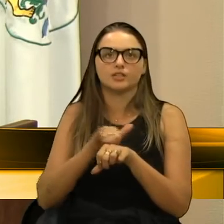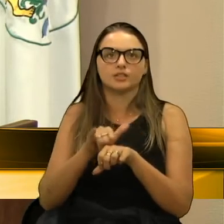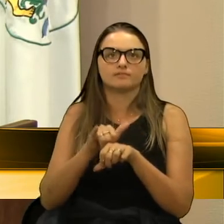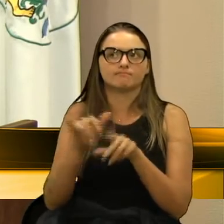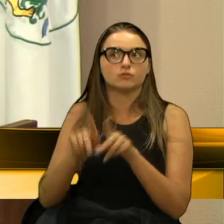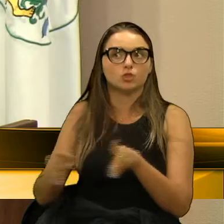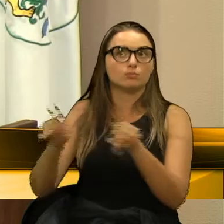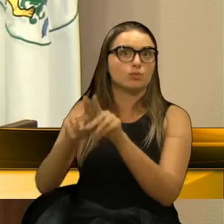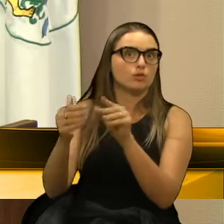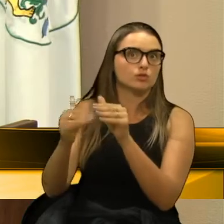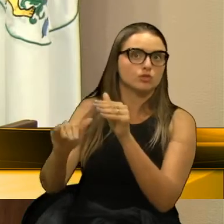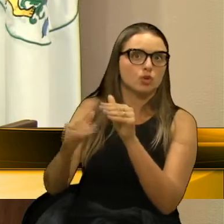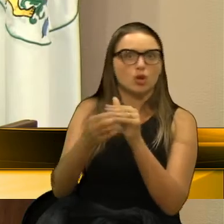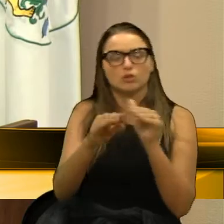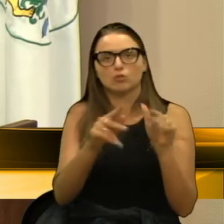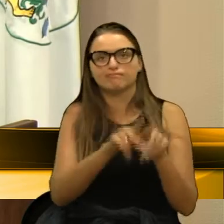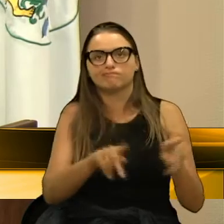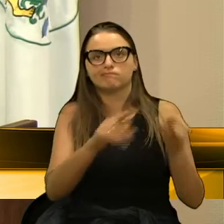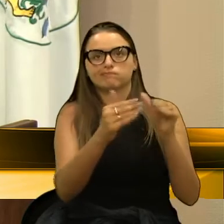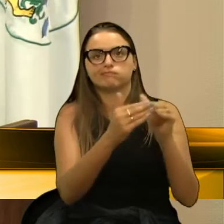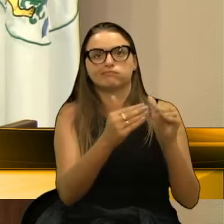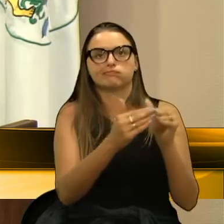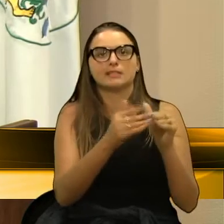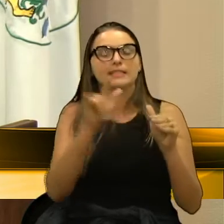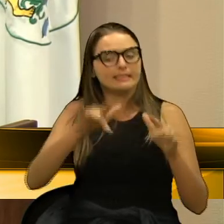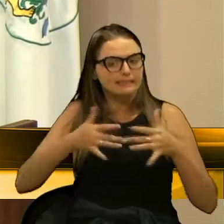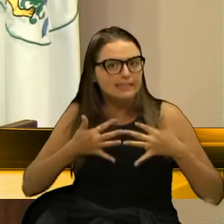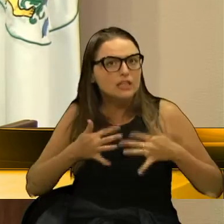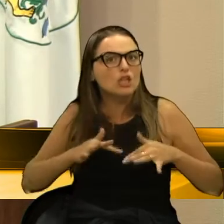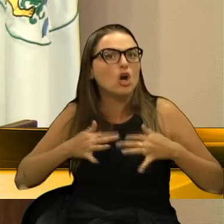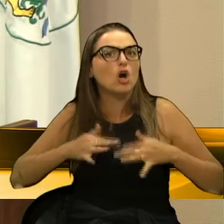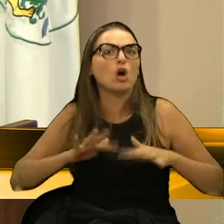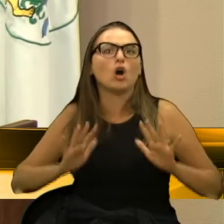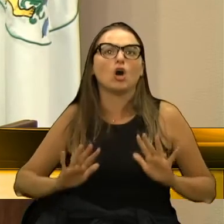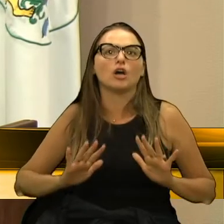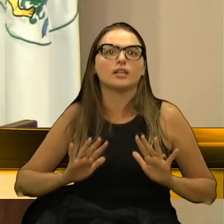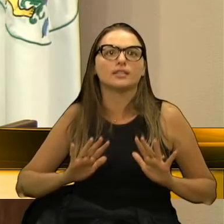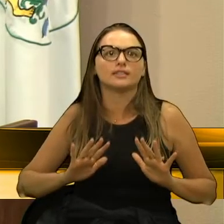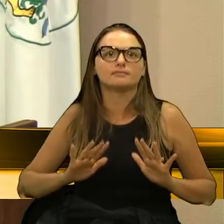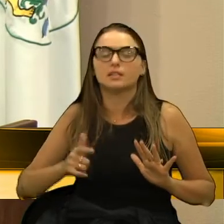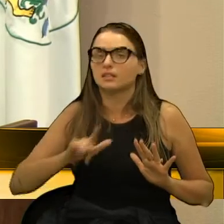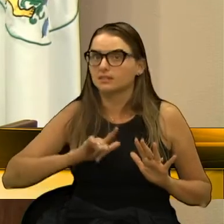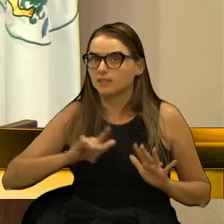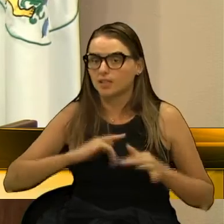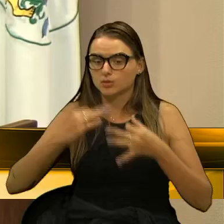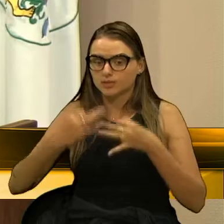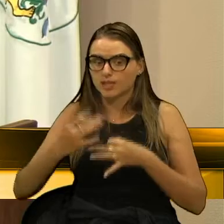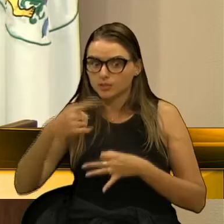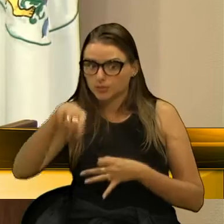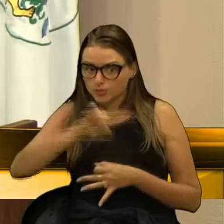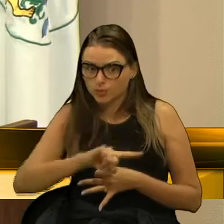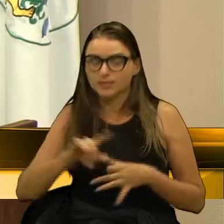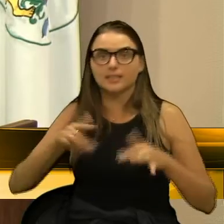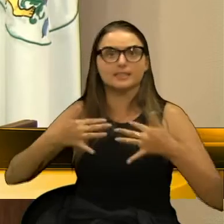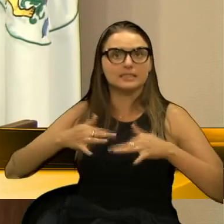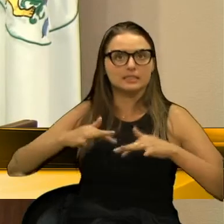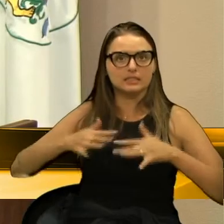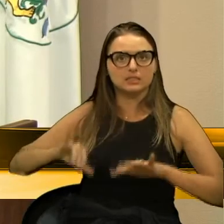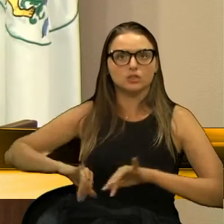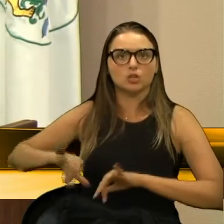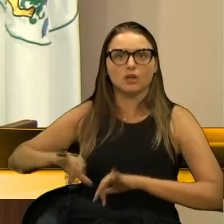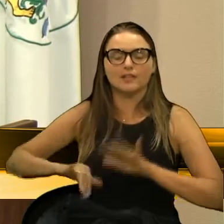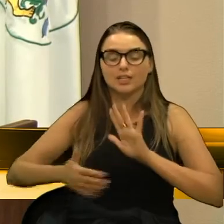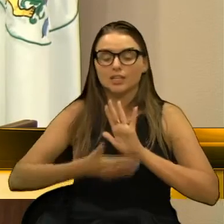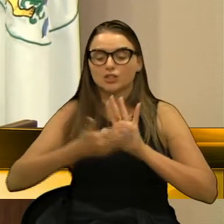e que dói na alma de qualquer vereador, na minha alma dói, tenho certeza que é de vocês também, tirar os